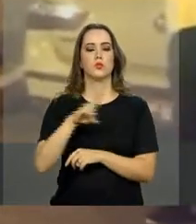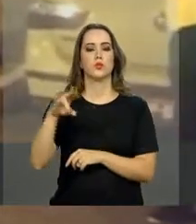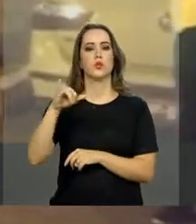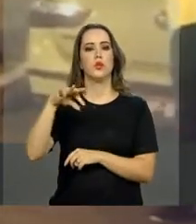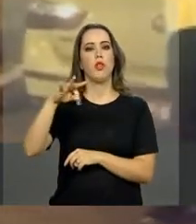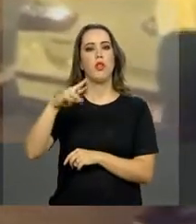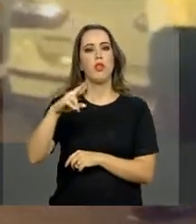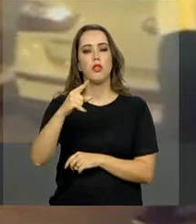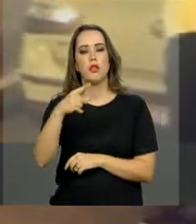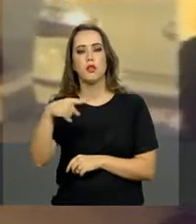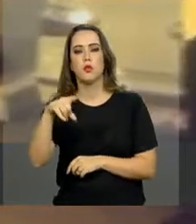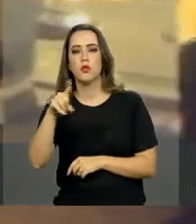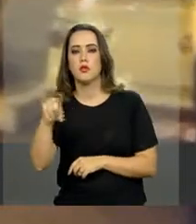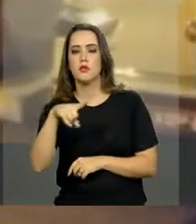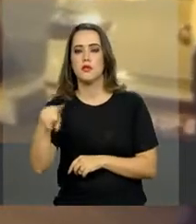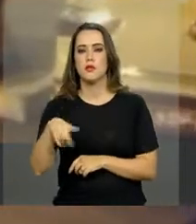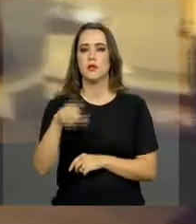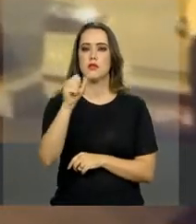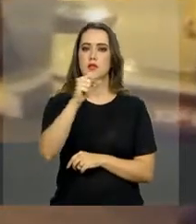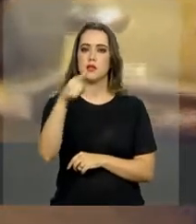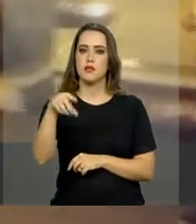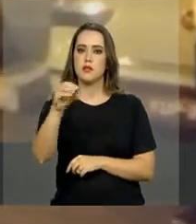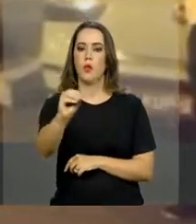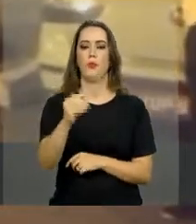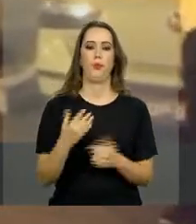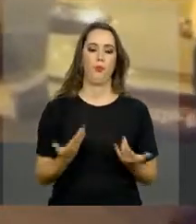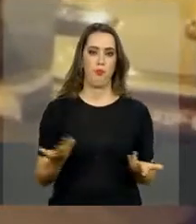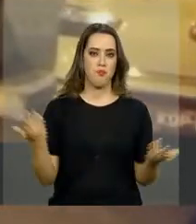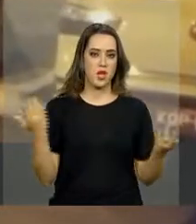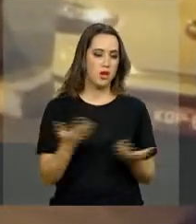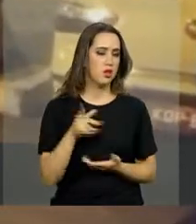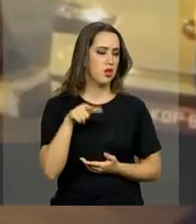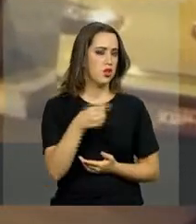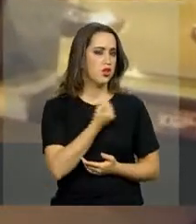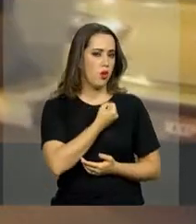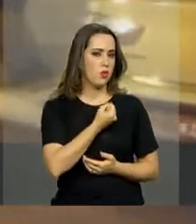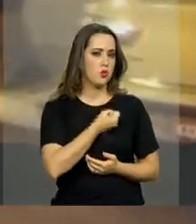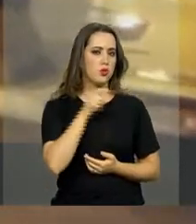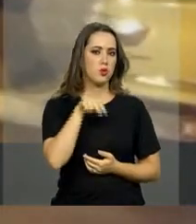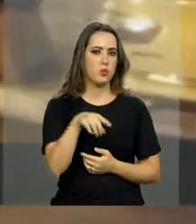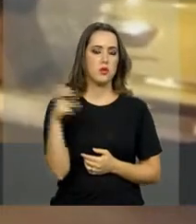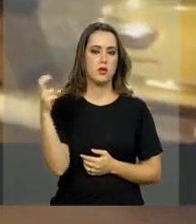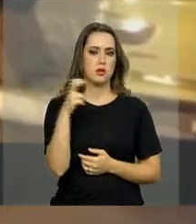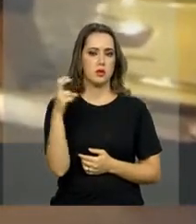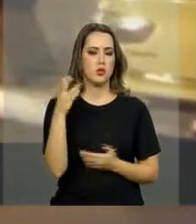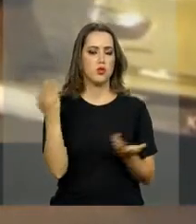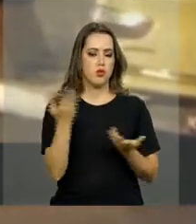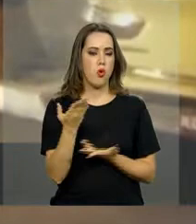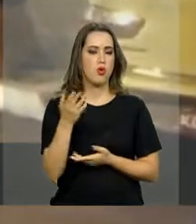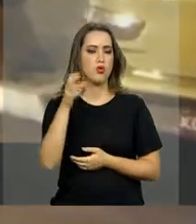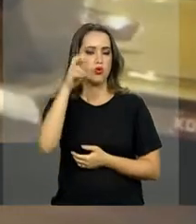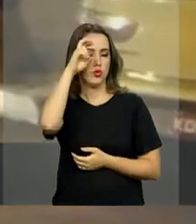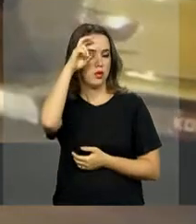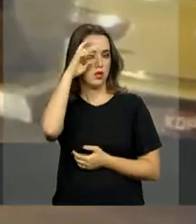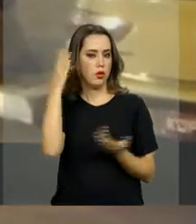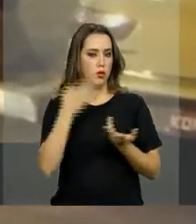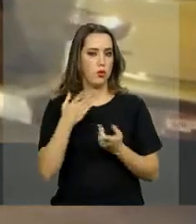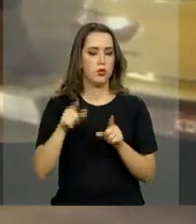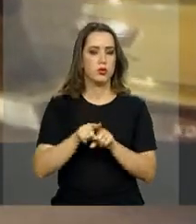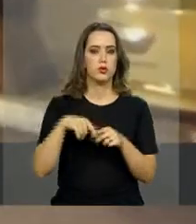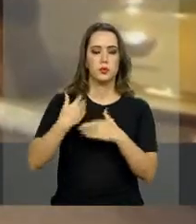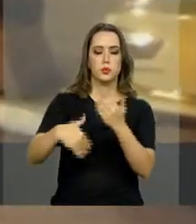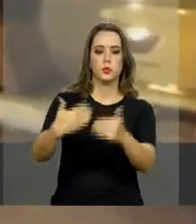interiorização. Até aqui, já contando com as transferências desta quinta-feira, participaram do